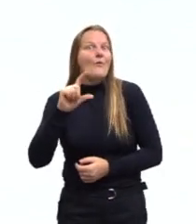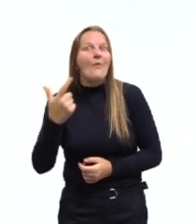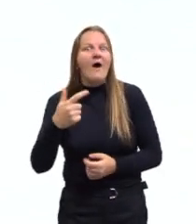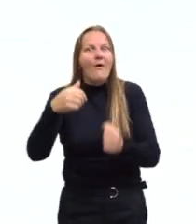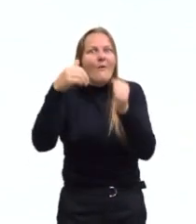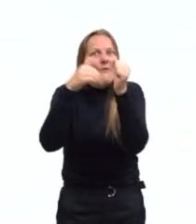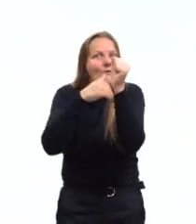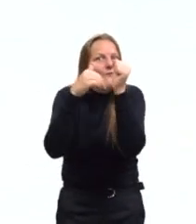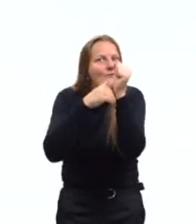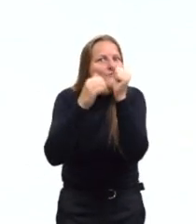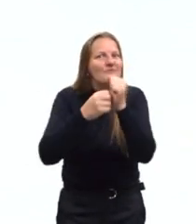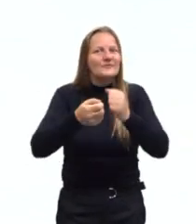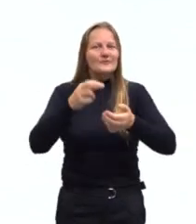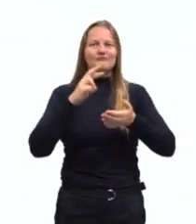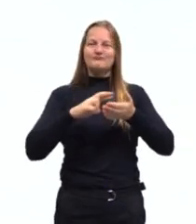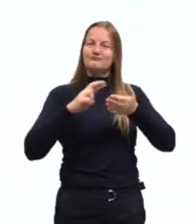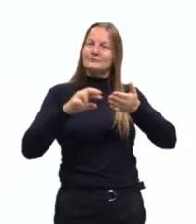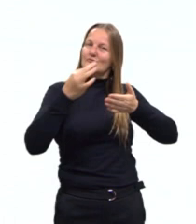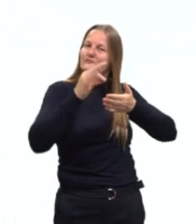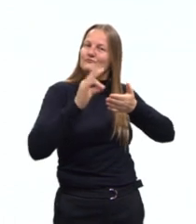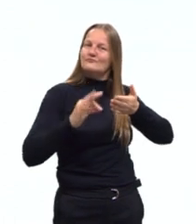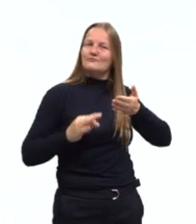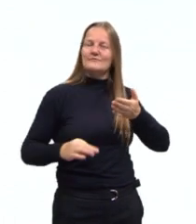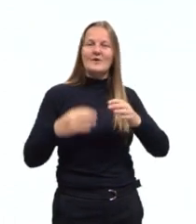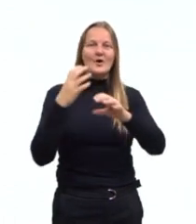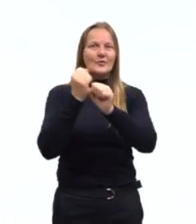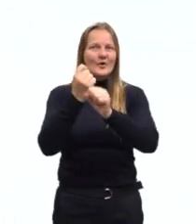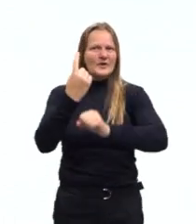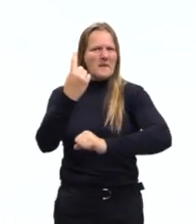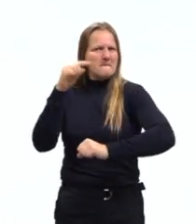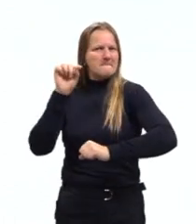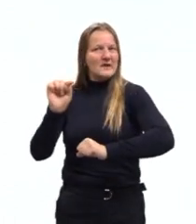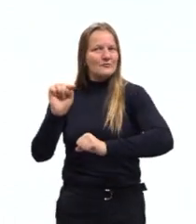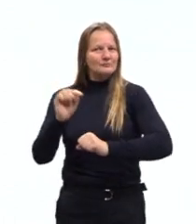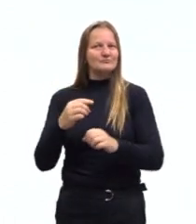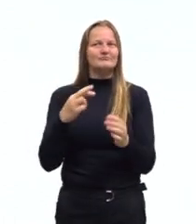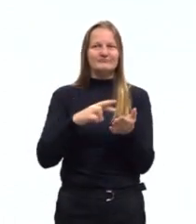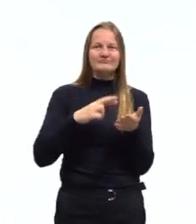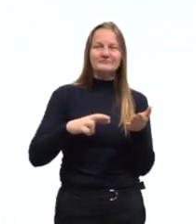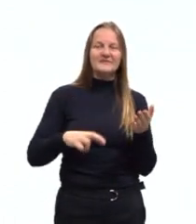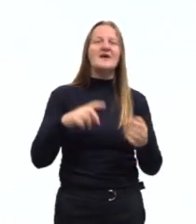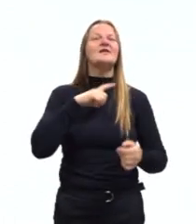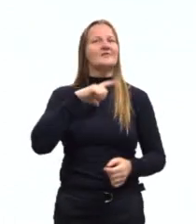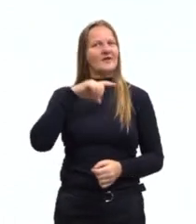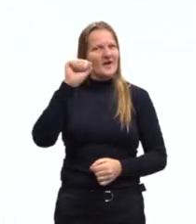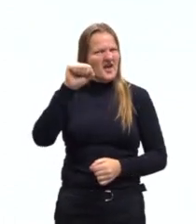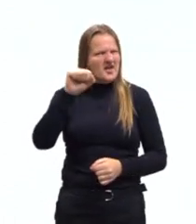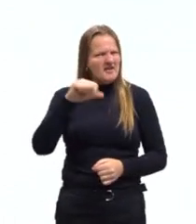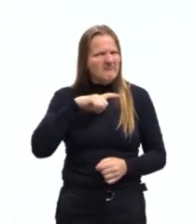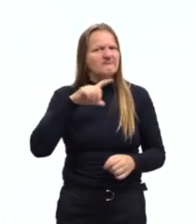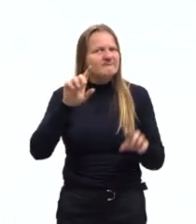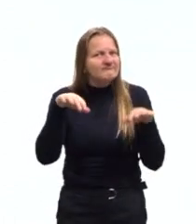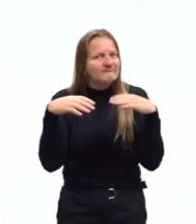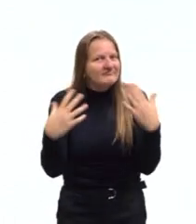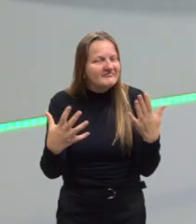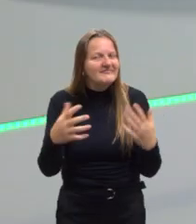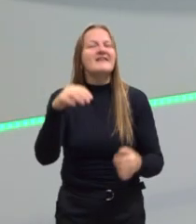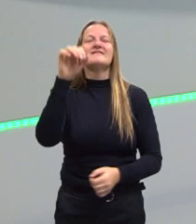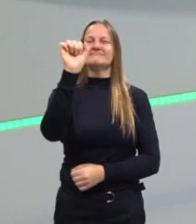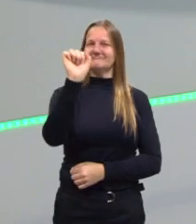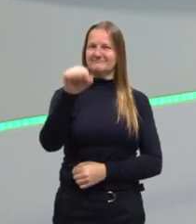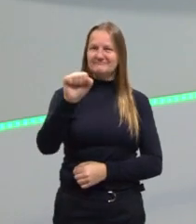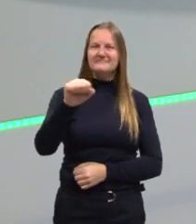segredo da correção para a nota 1000? Existe um segredo, professora? Sim,